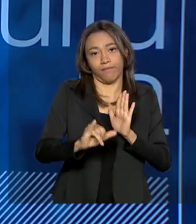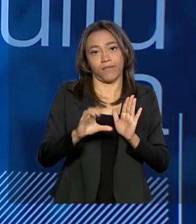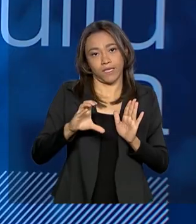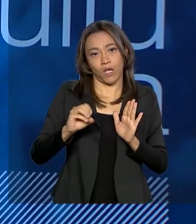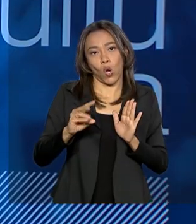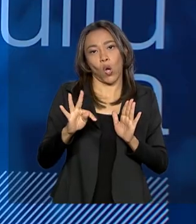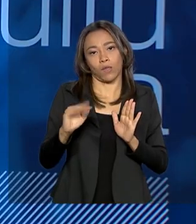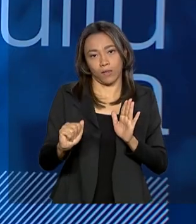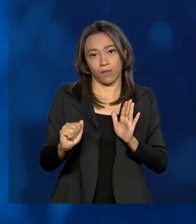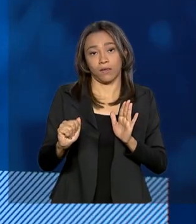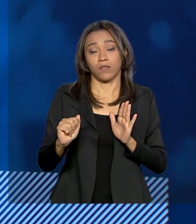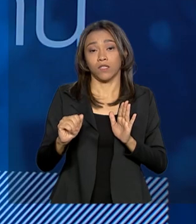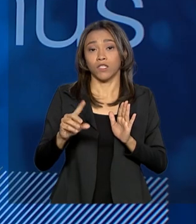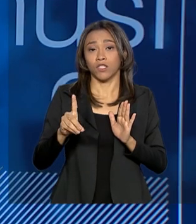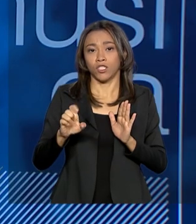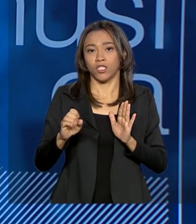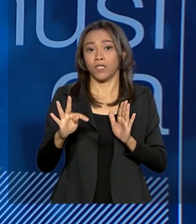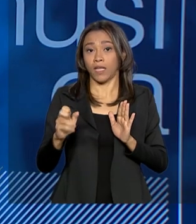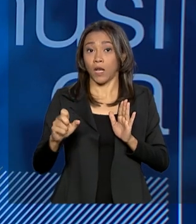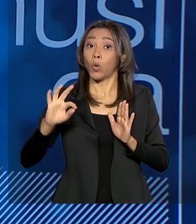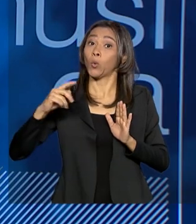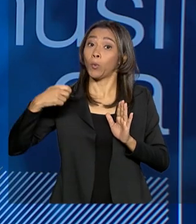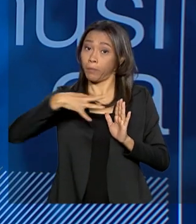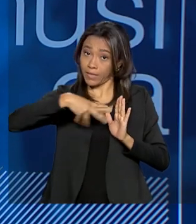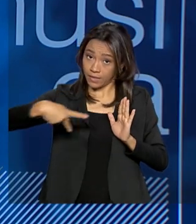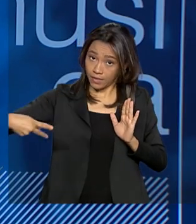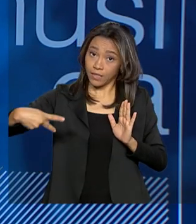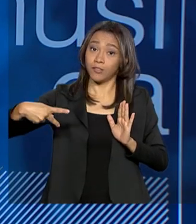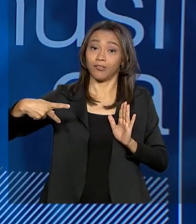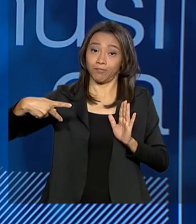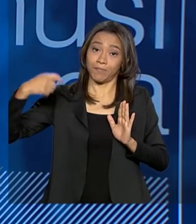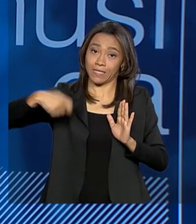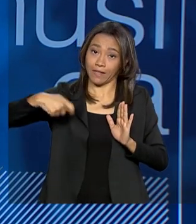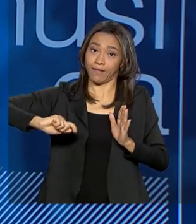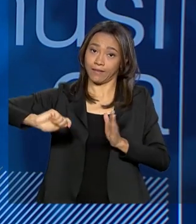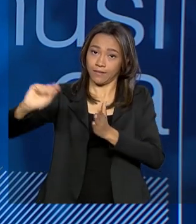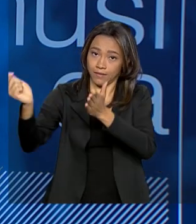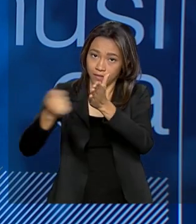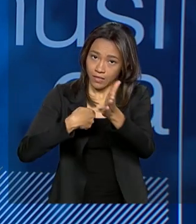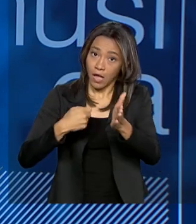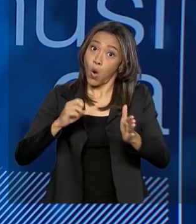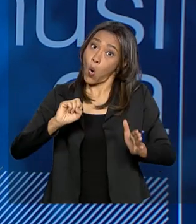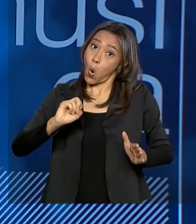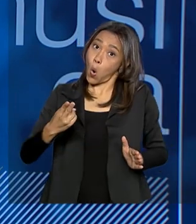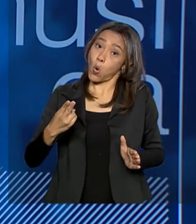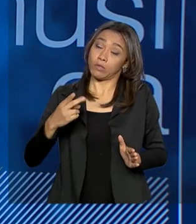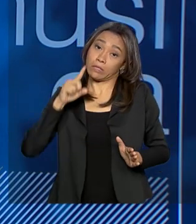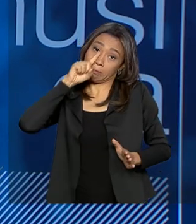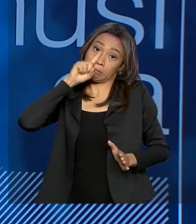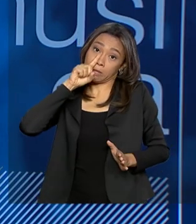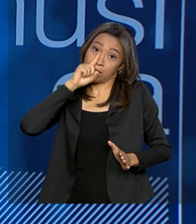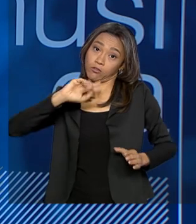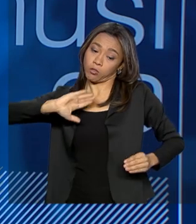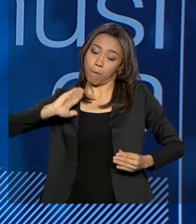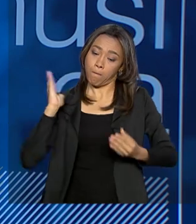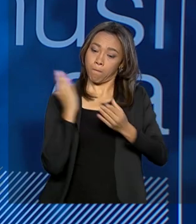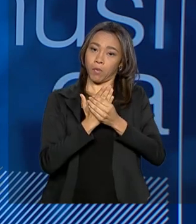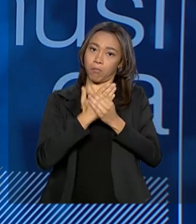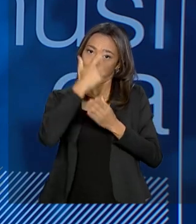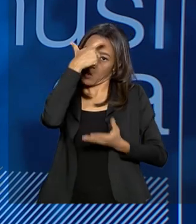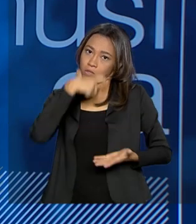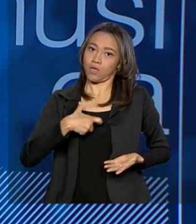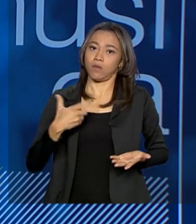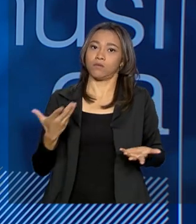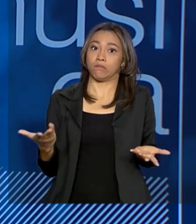precisava assinar aquele decreto ou correr o risco de receber um processo de prevaricação.